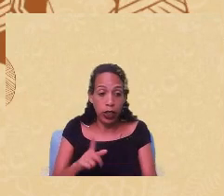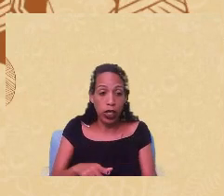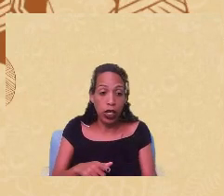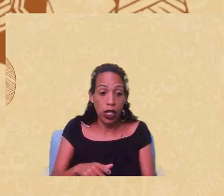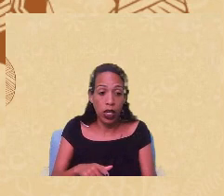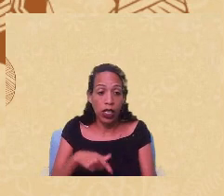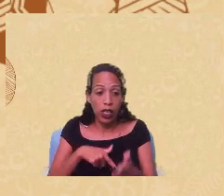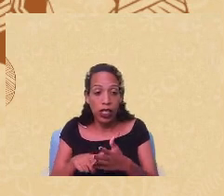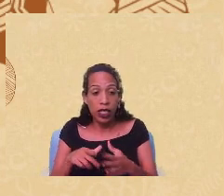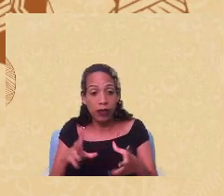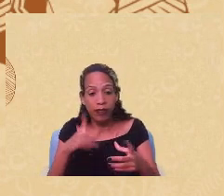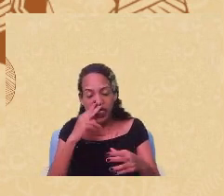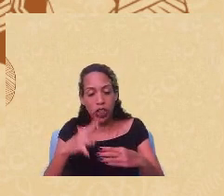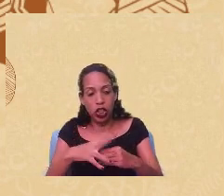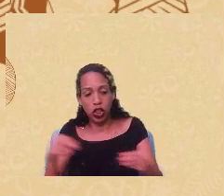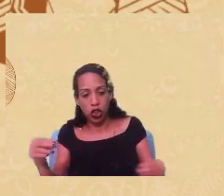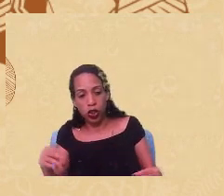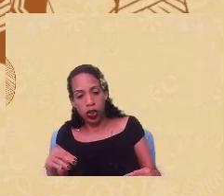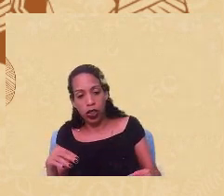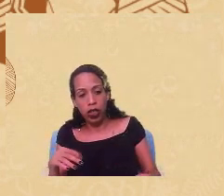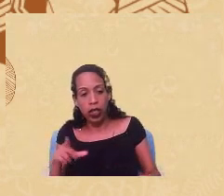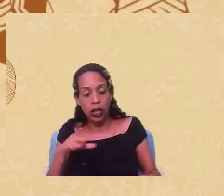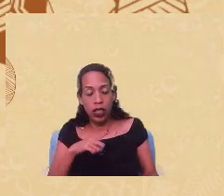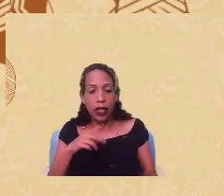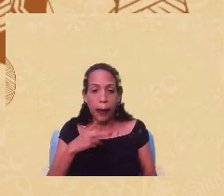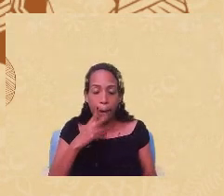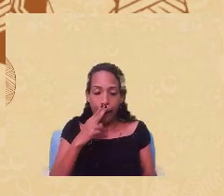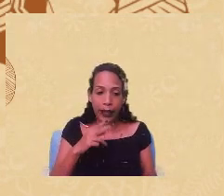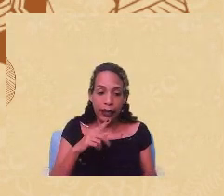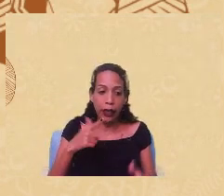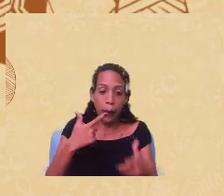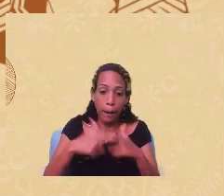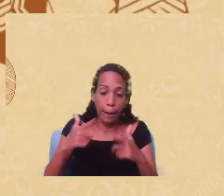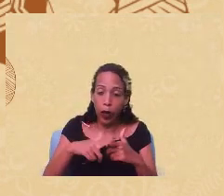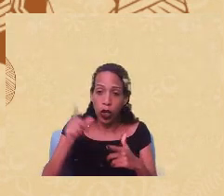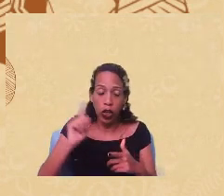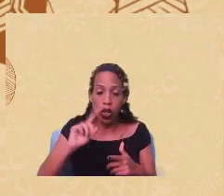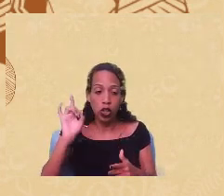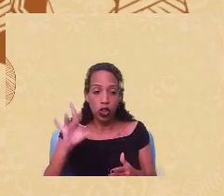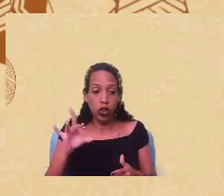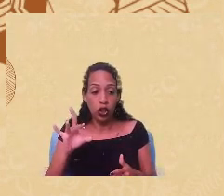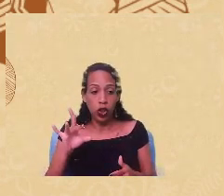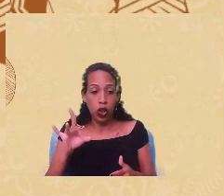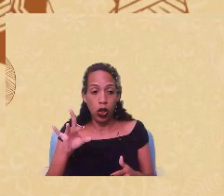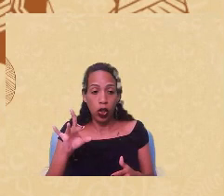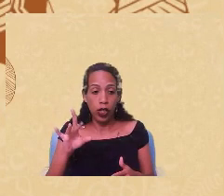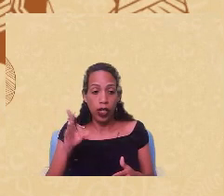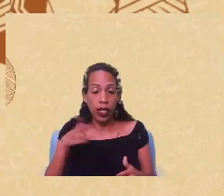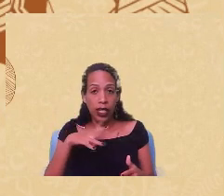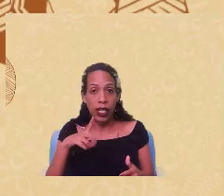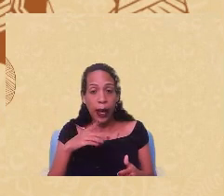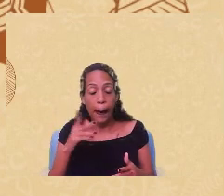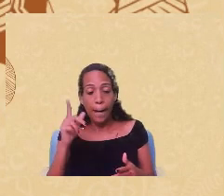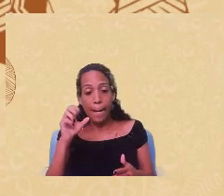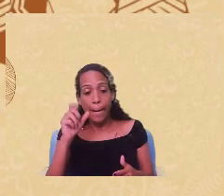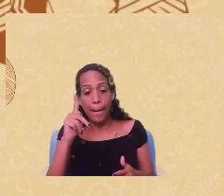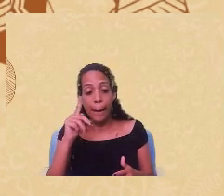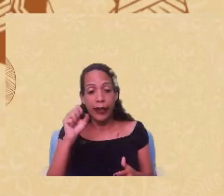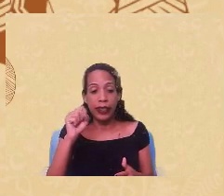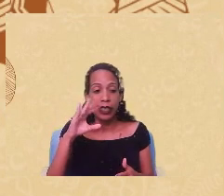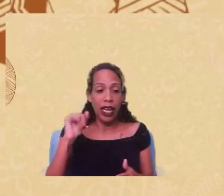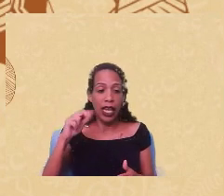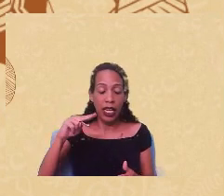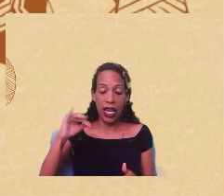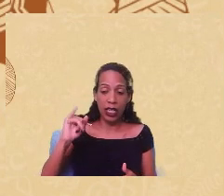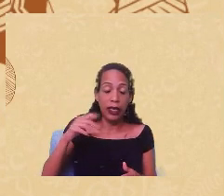desaparece tanto dizendo isso que me parece que o problema não é necessariamente da psicanálise mas os psicanalistas